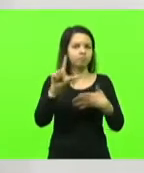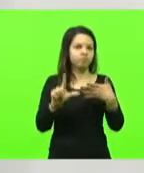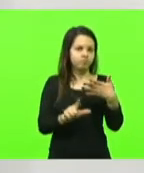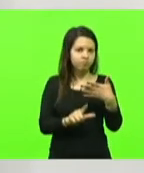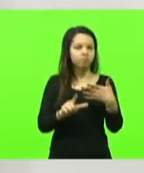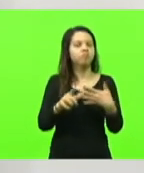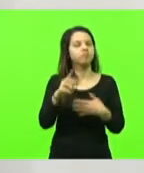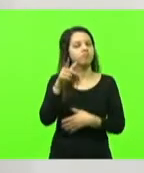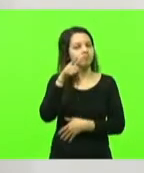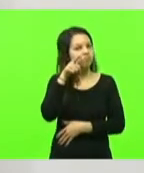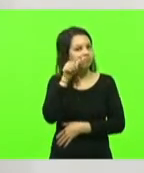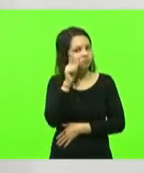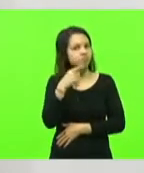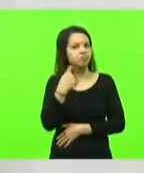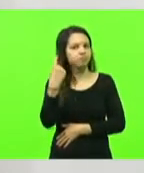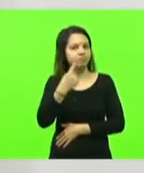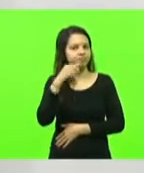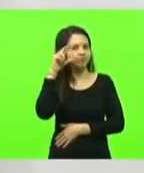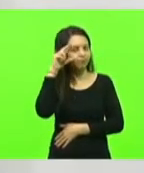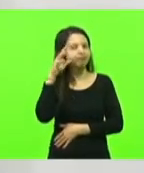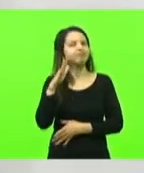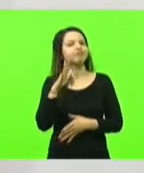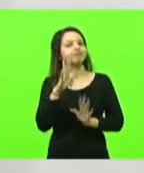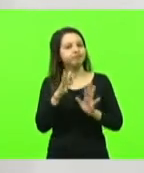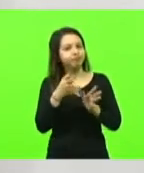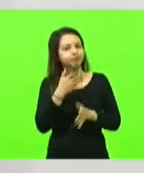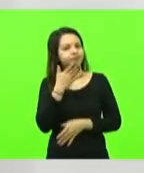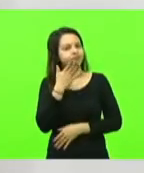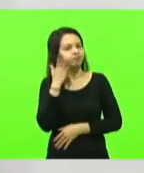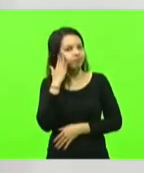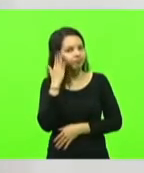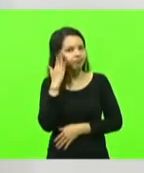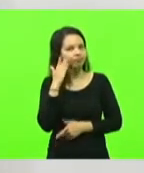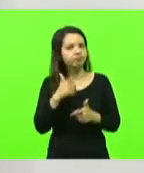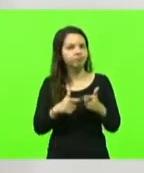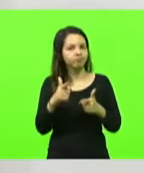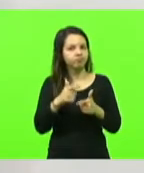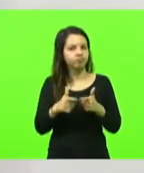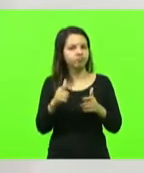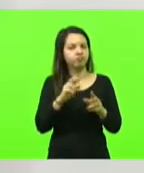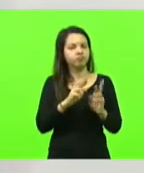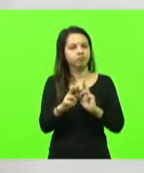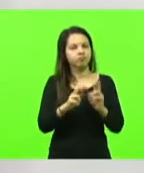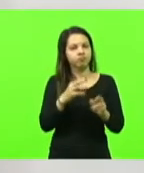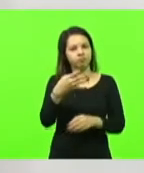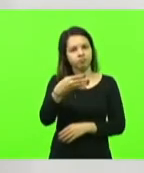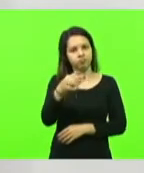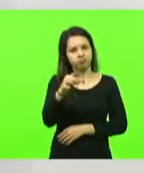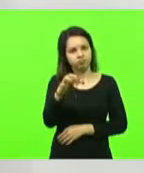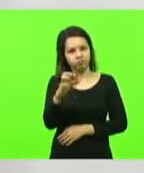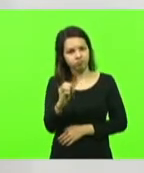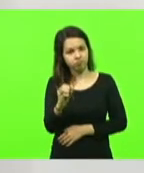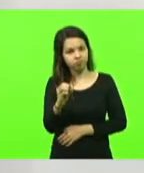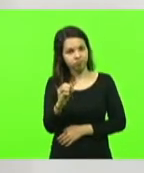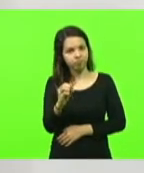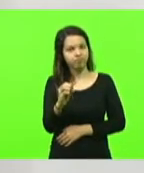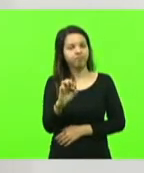Alba falou, sabe o problema da 470. Coincidência, hoje,